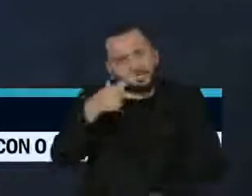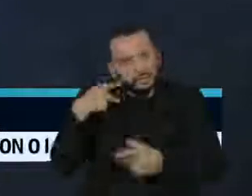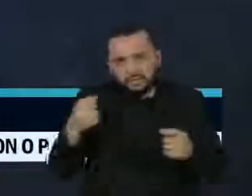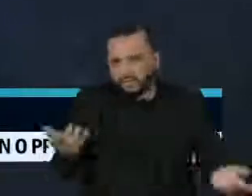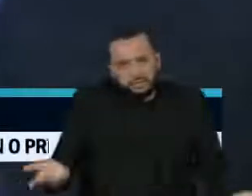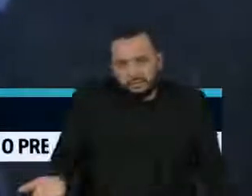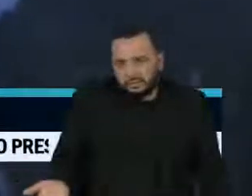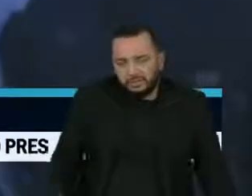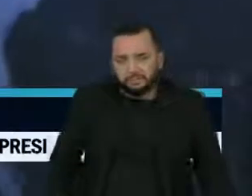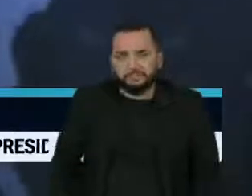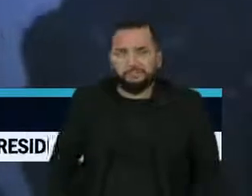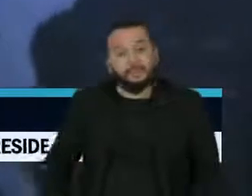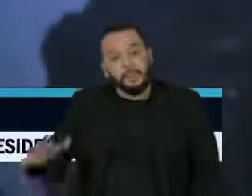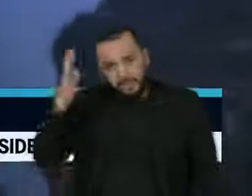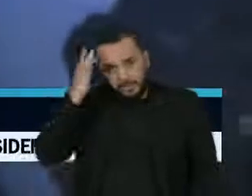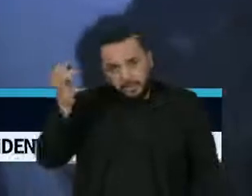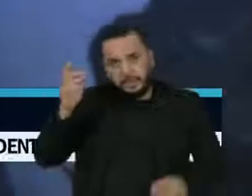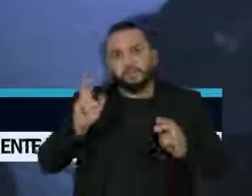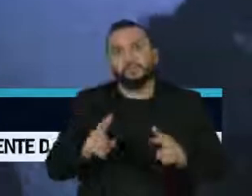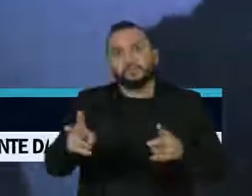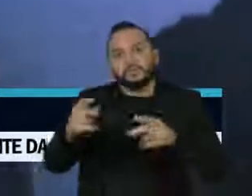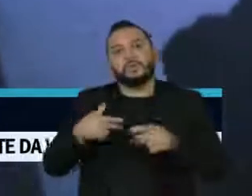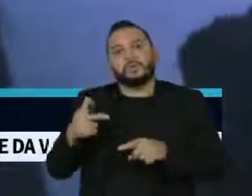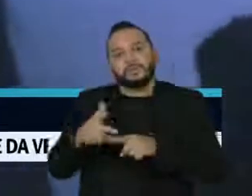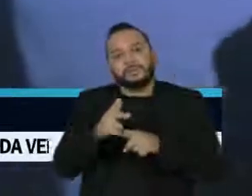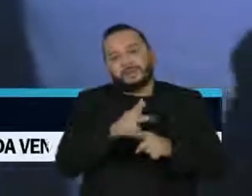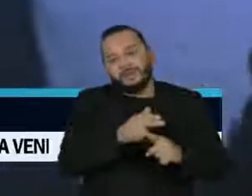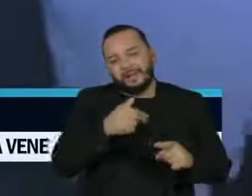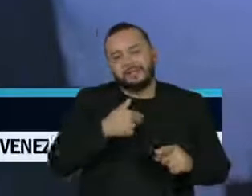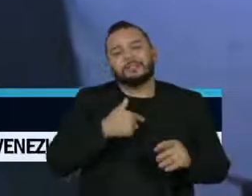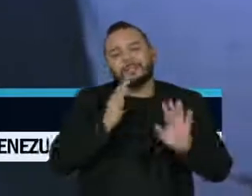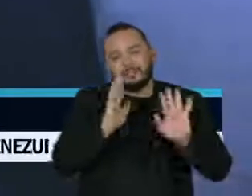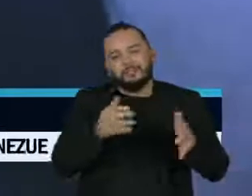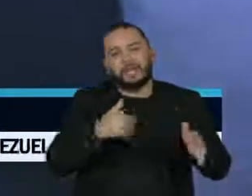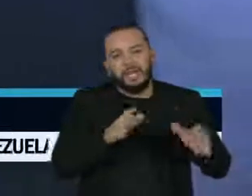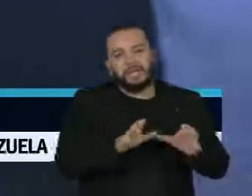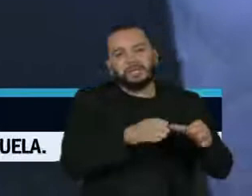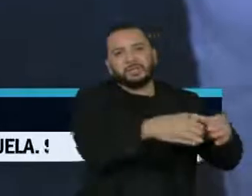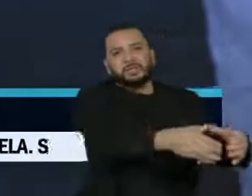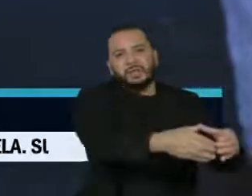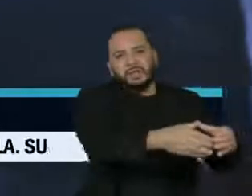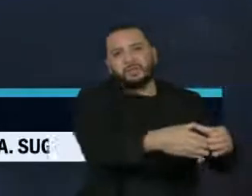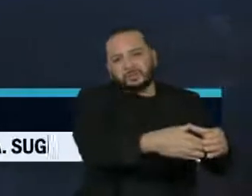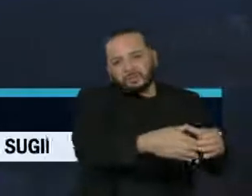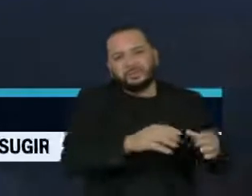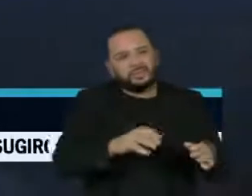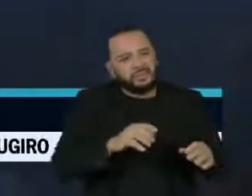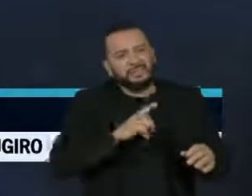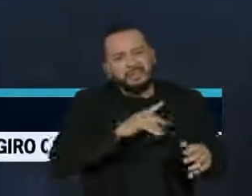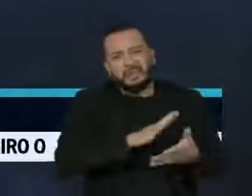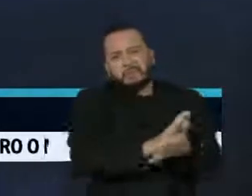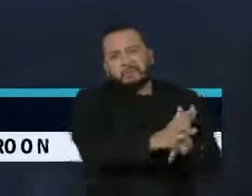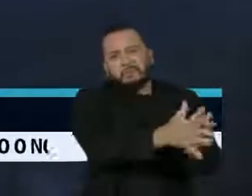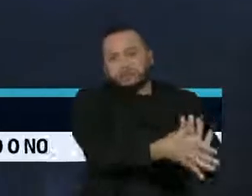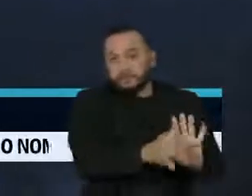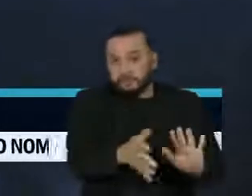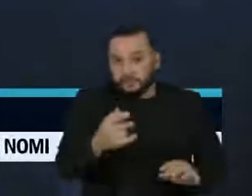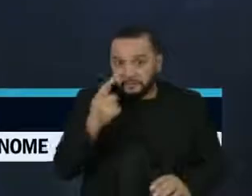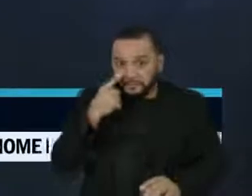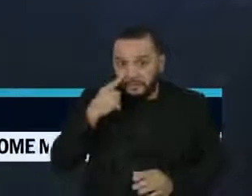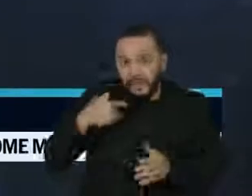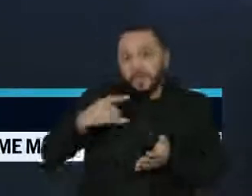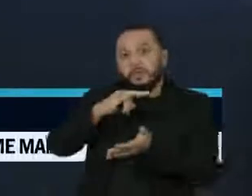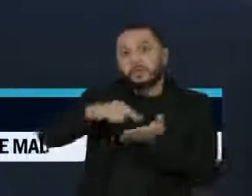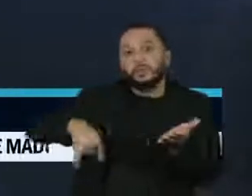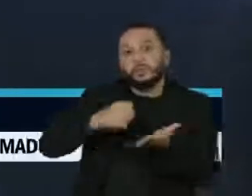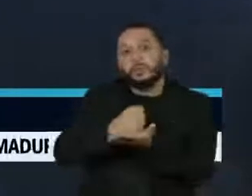E amanhã, na segunda reportagem da série Isolados na Trilha do Genocídio, você confere as denúncias de vazamentos de documentos com a